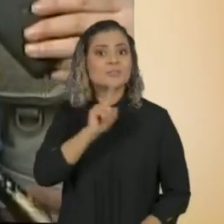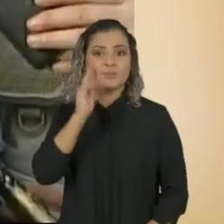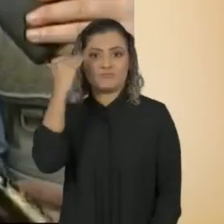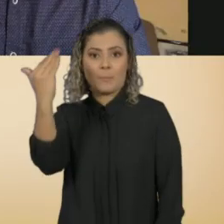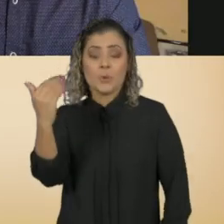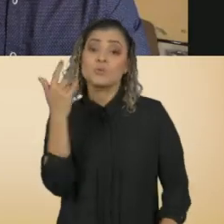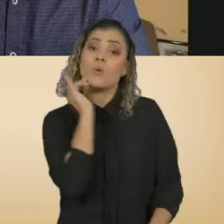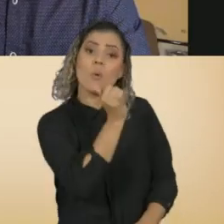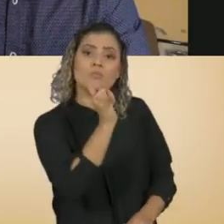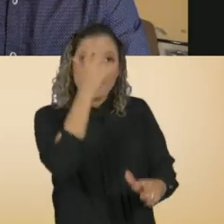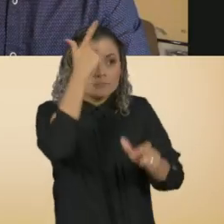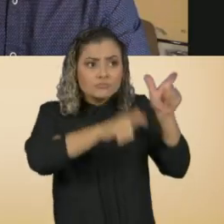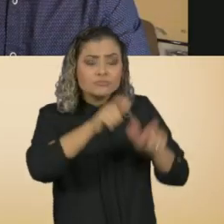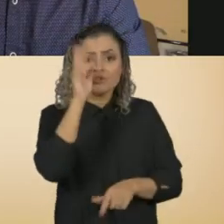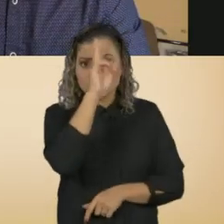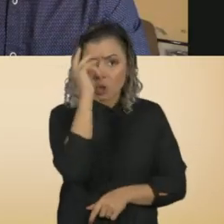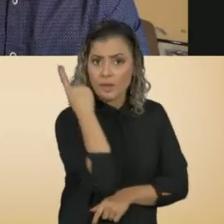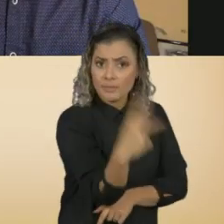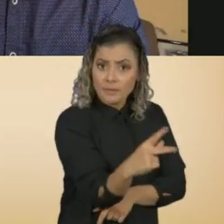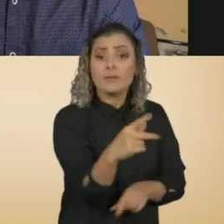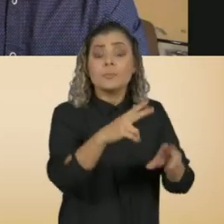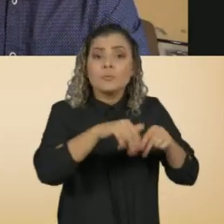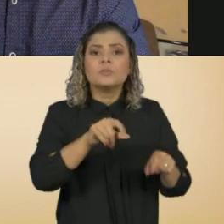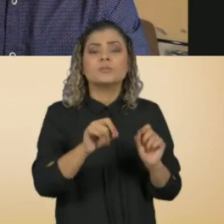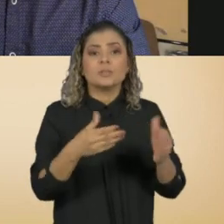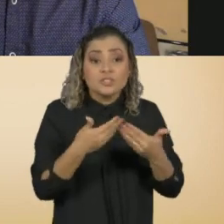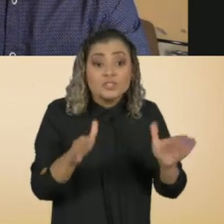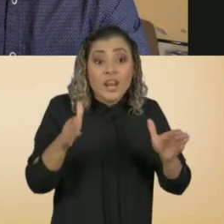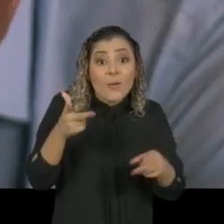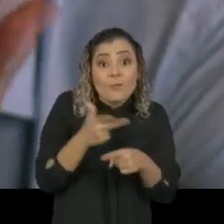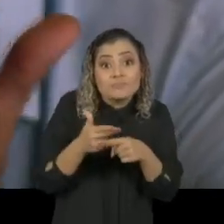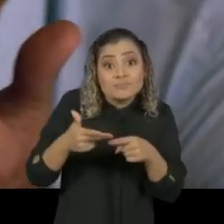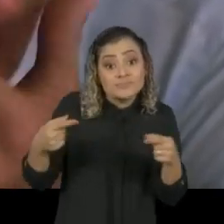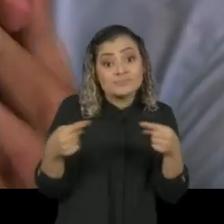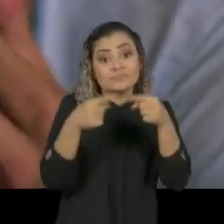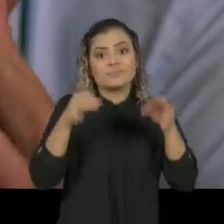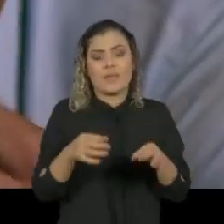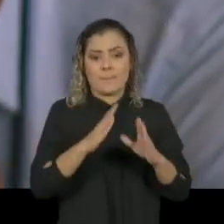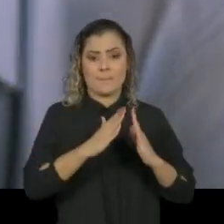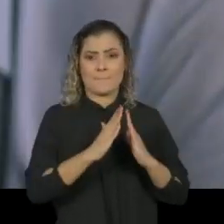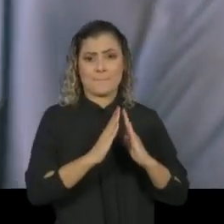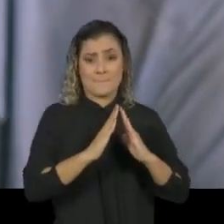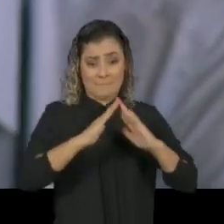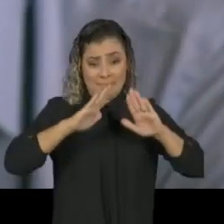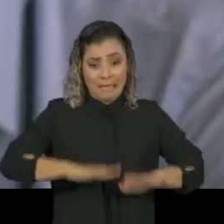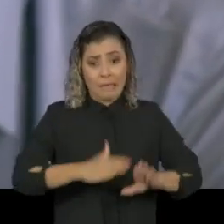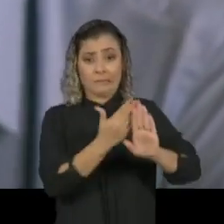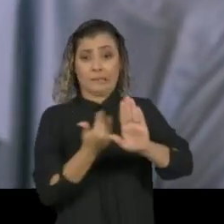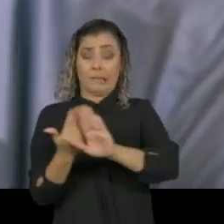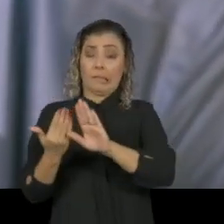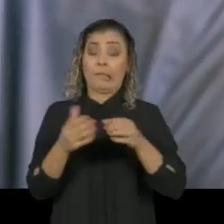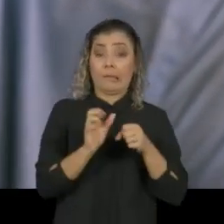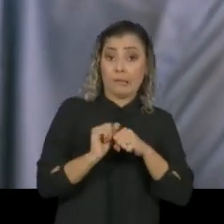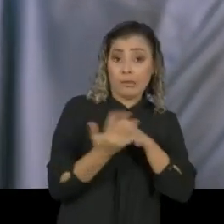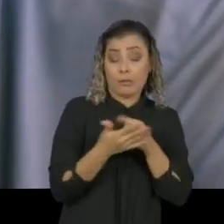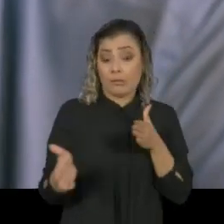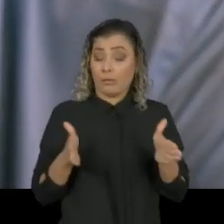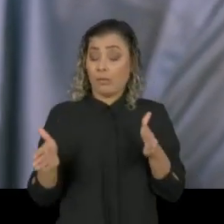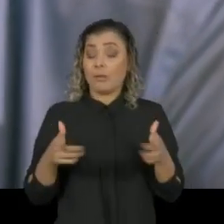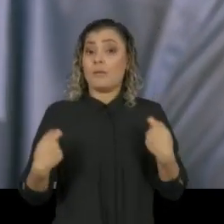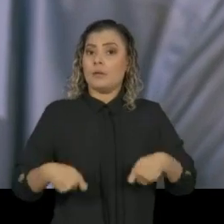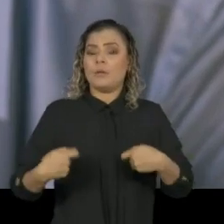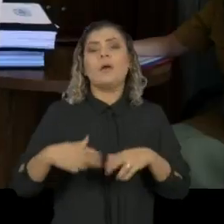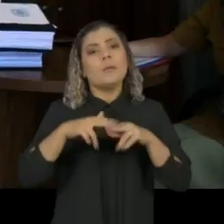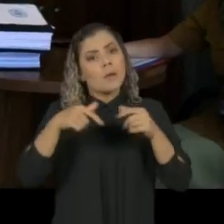contar a história dele. Tem um projeto que foi andando, que calhou de estrear nesse momento de crise de lideranças mundiais. Eu acho que é um filme que pode iluminar